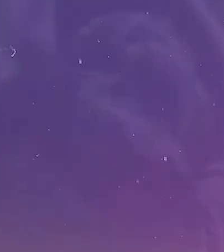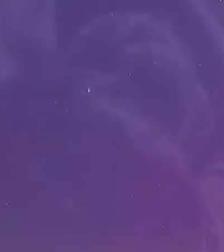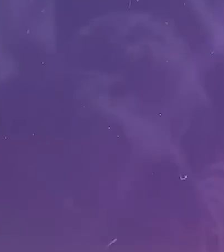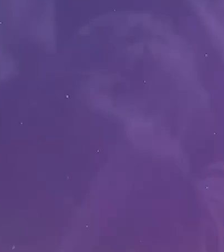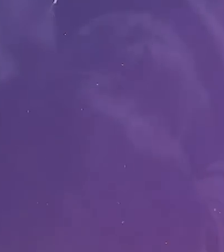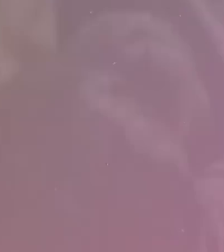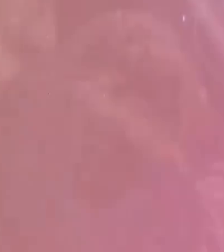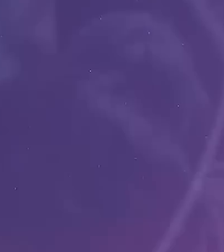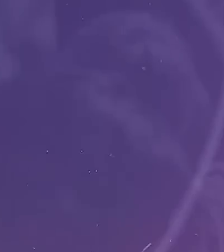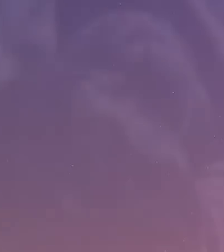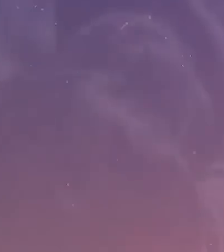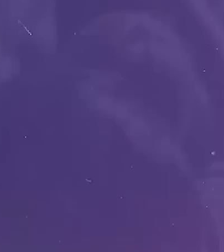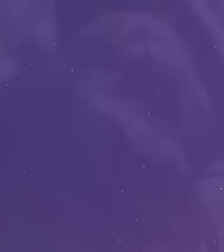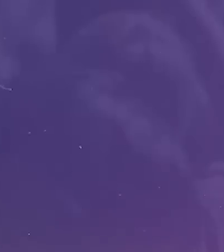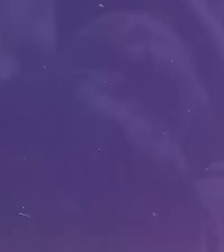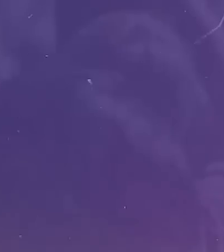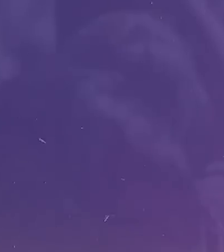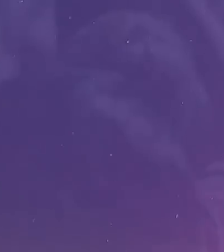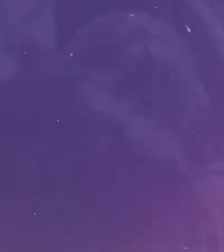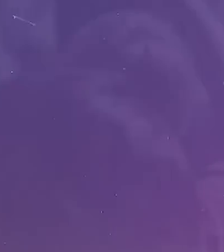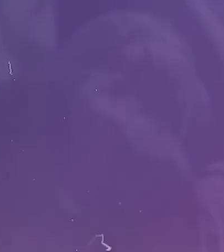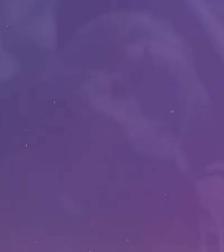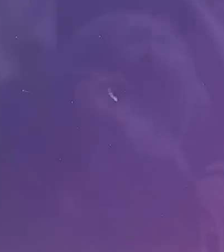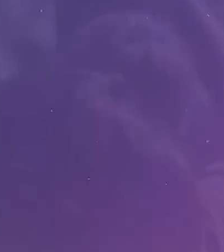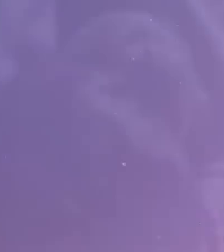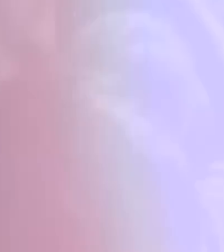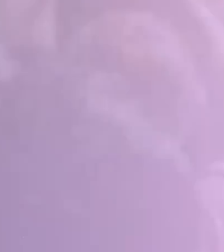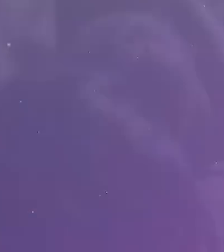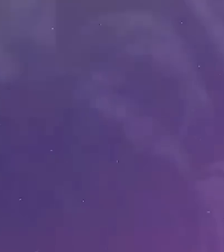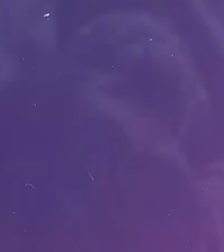Amém. Amém.